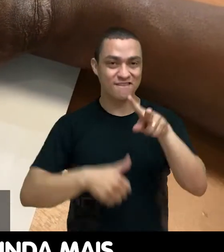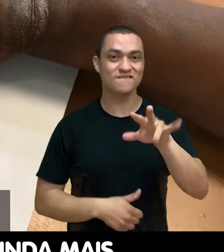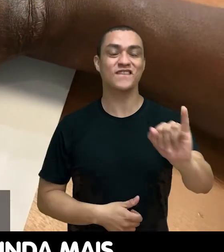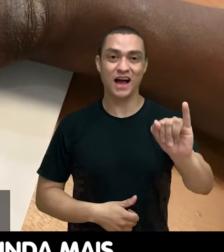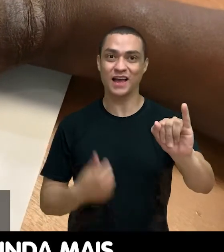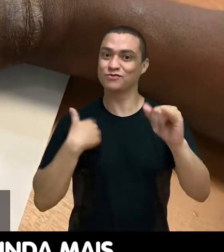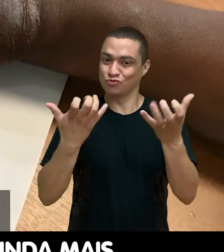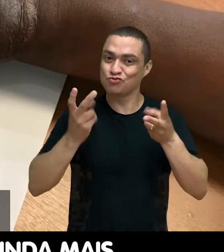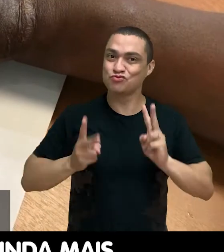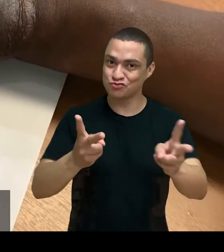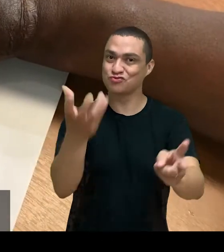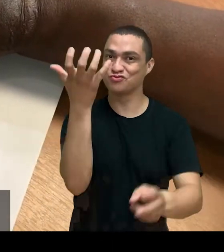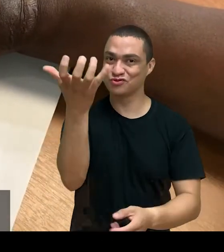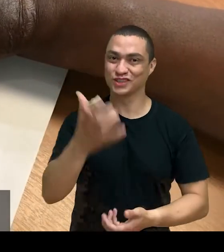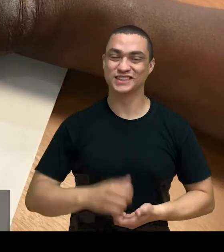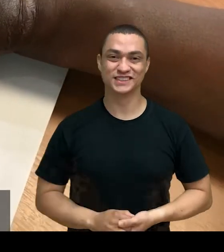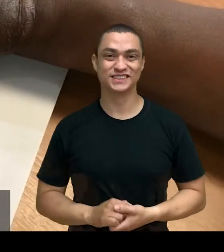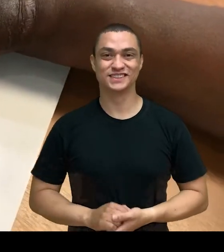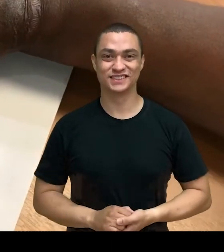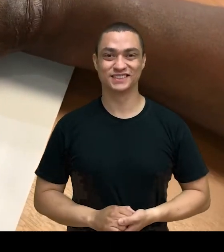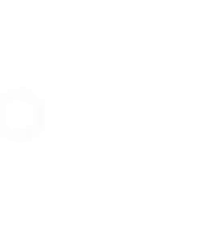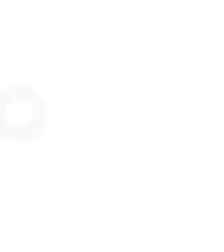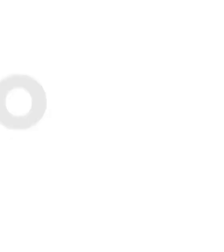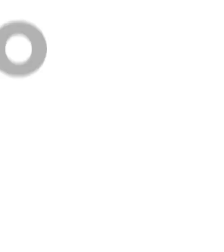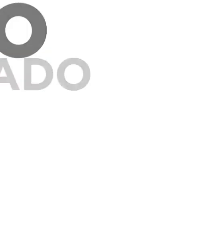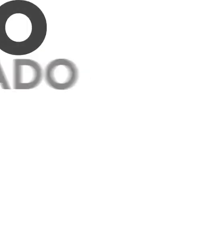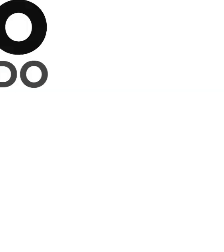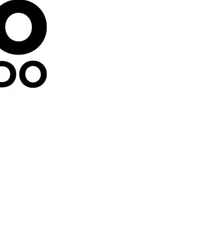melhorar ainda mais. Quero continuar.